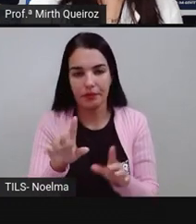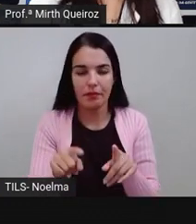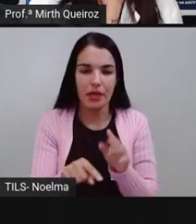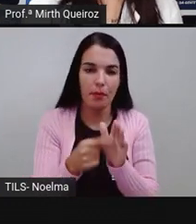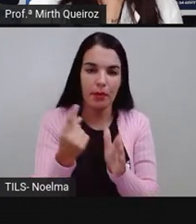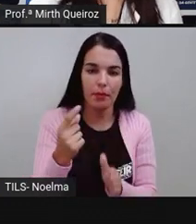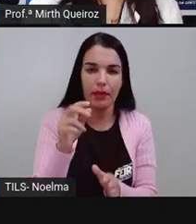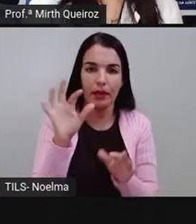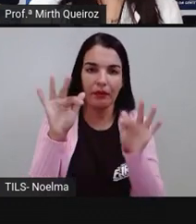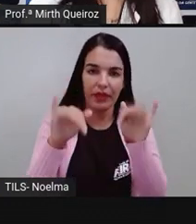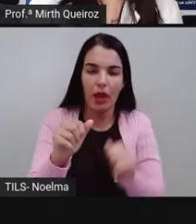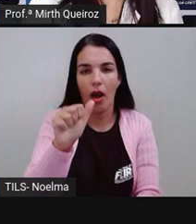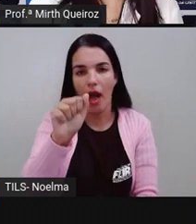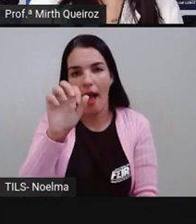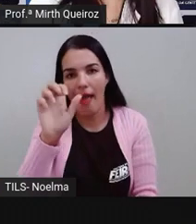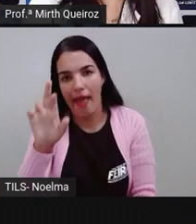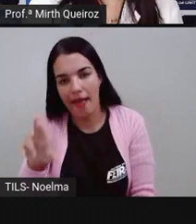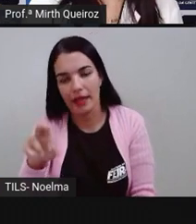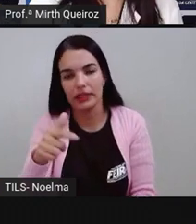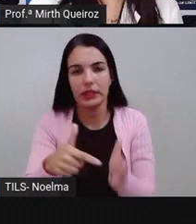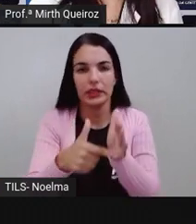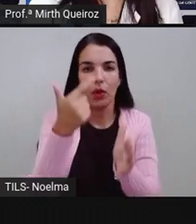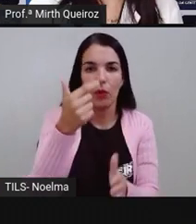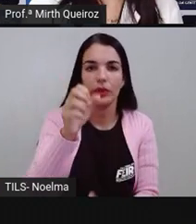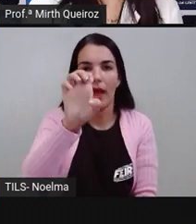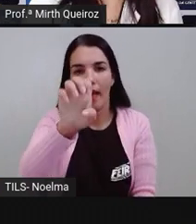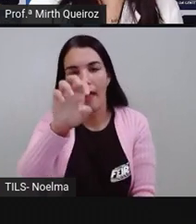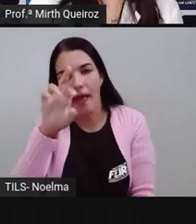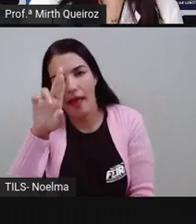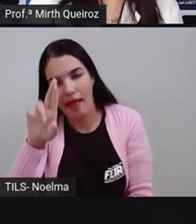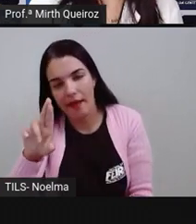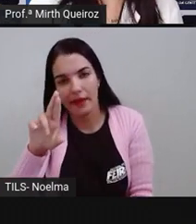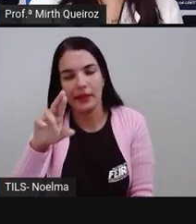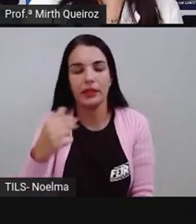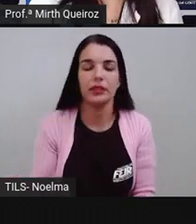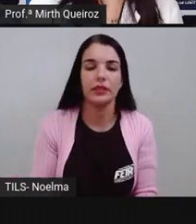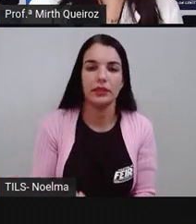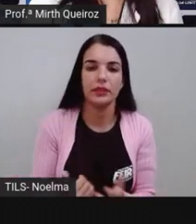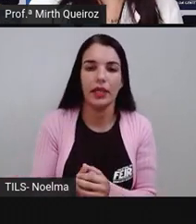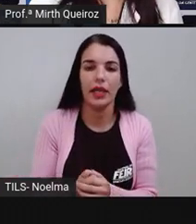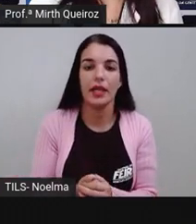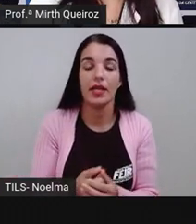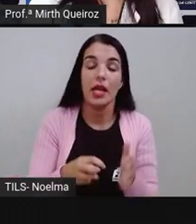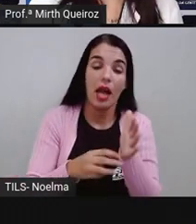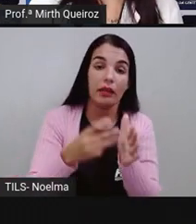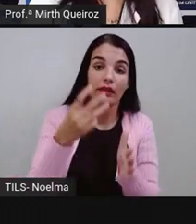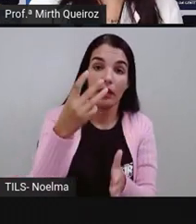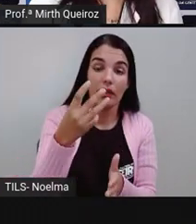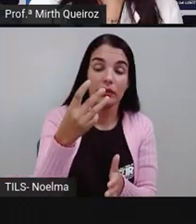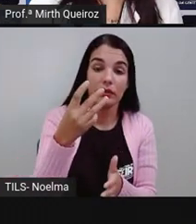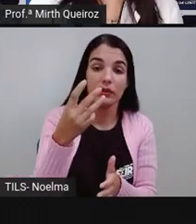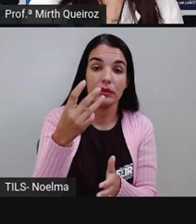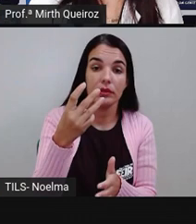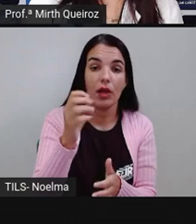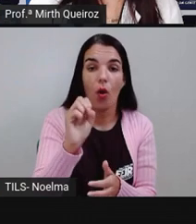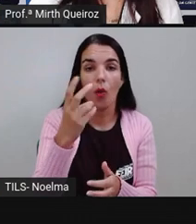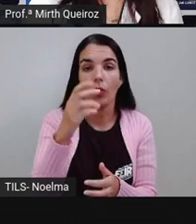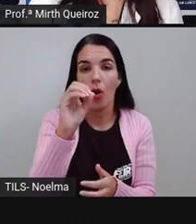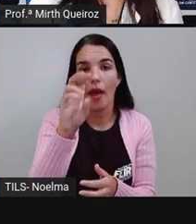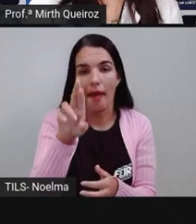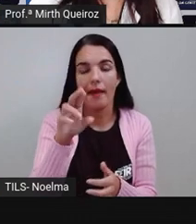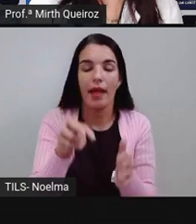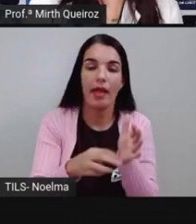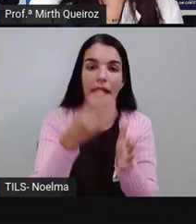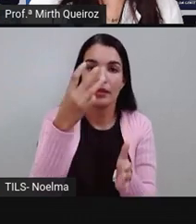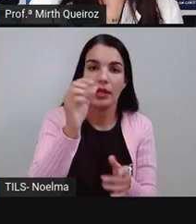verbos terminados em AR. Segunda conjugação, verbos terminados em ER ou OR. Terceira